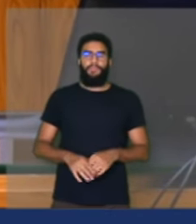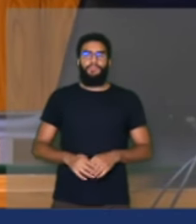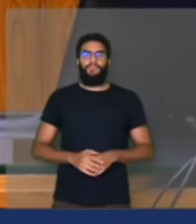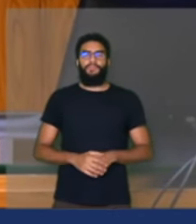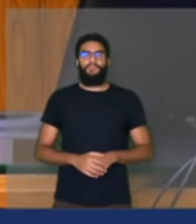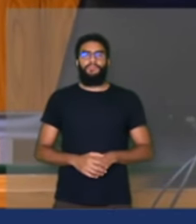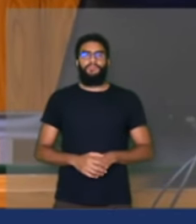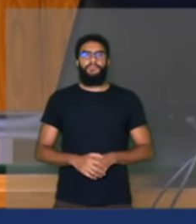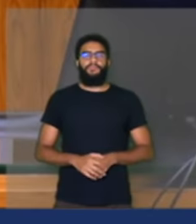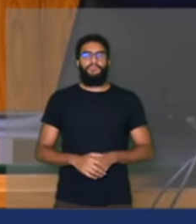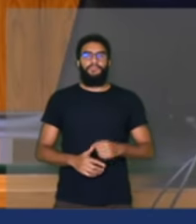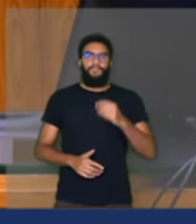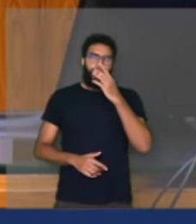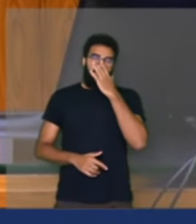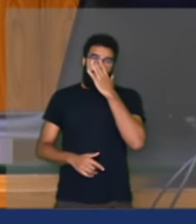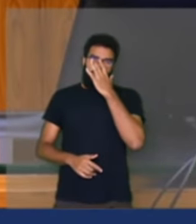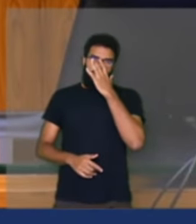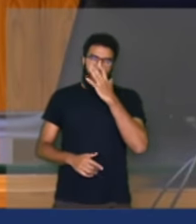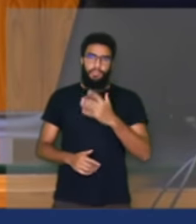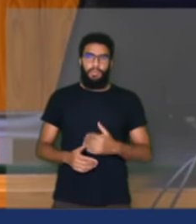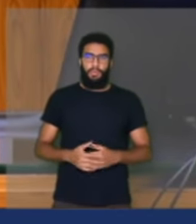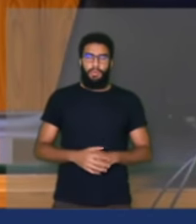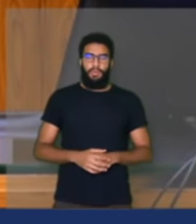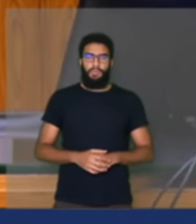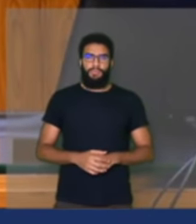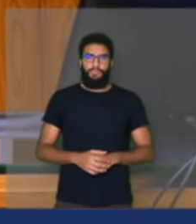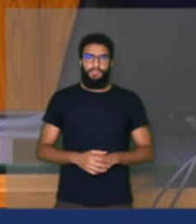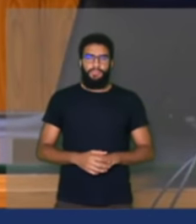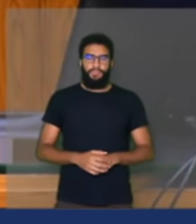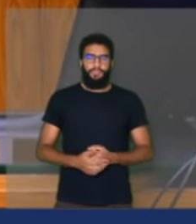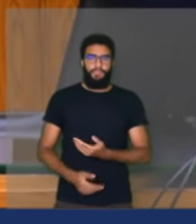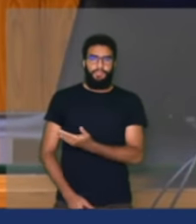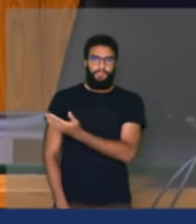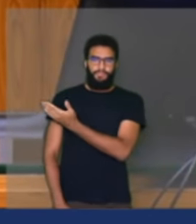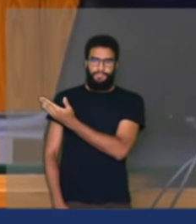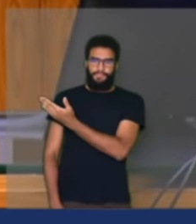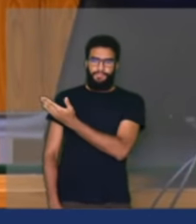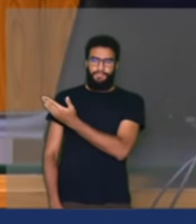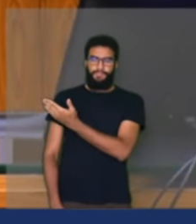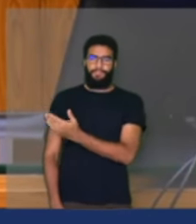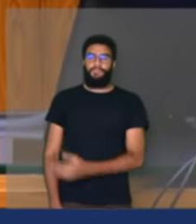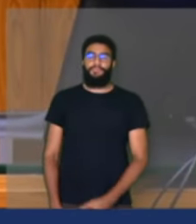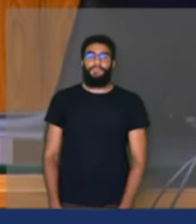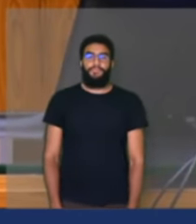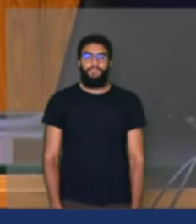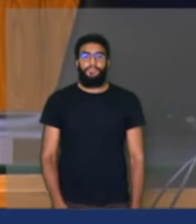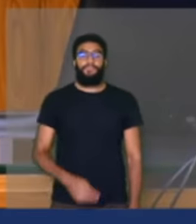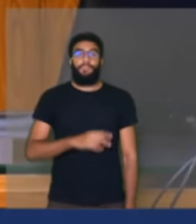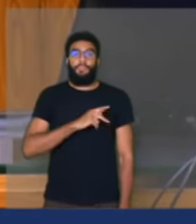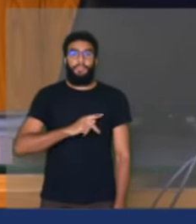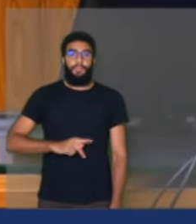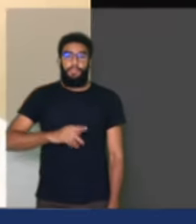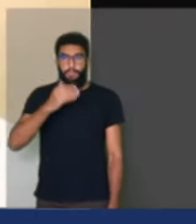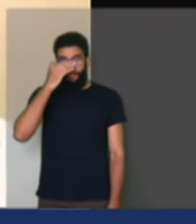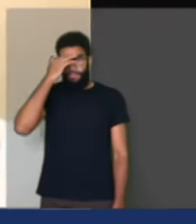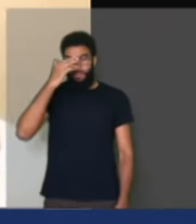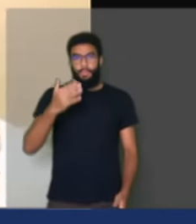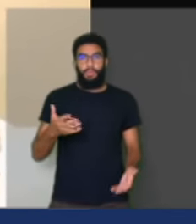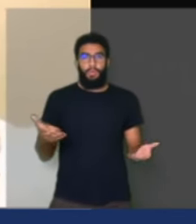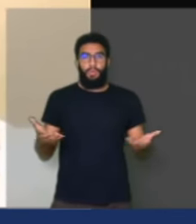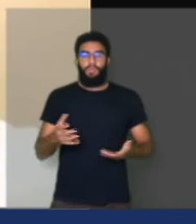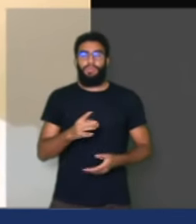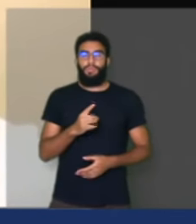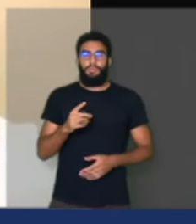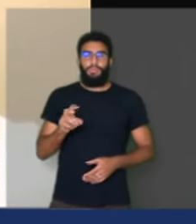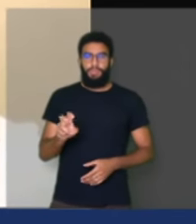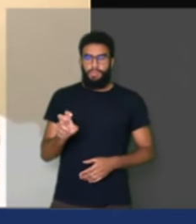Muito obrigado, presidente. Com a palavra, deputada. Agradeço, presidente. Eu faço questão hoje, que é dia 5 de